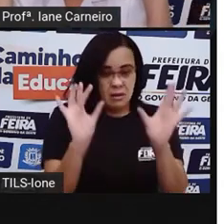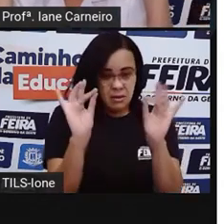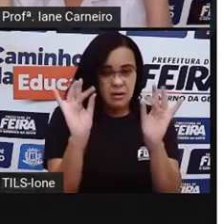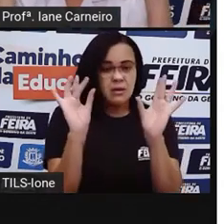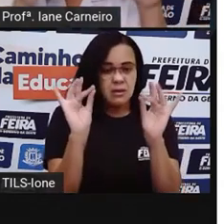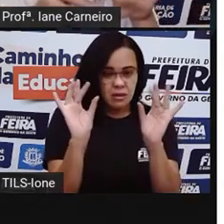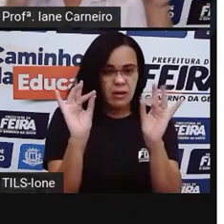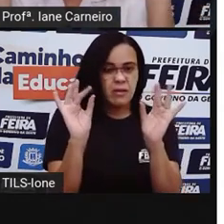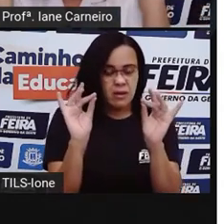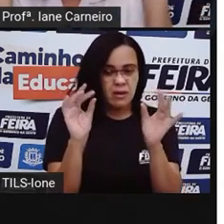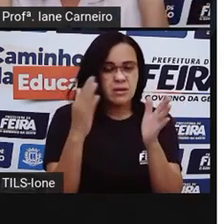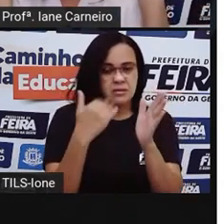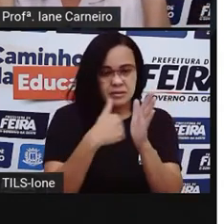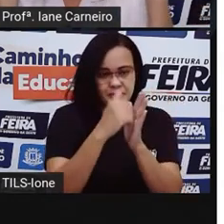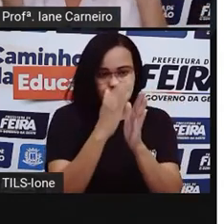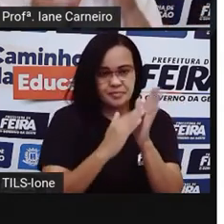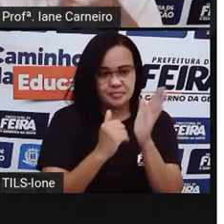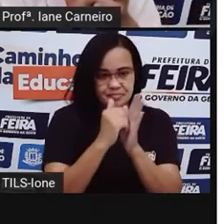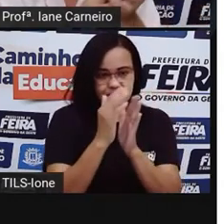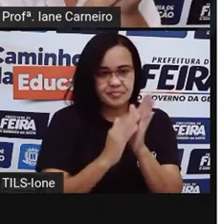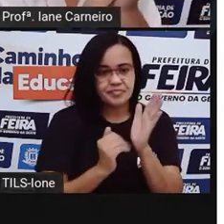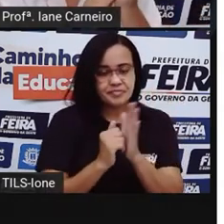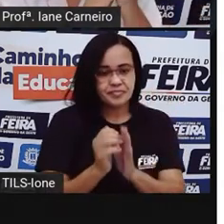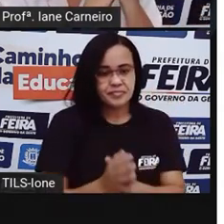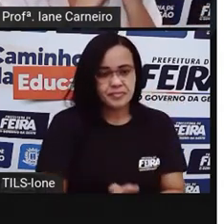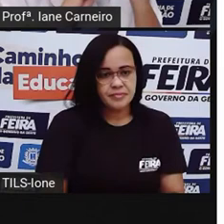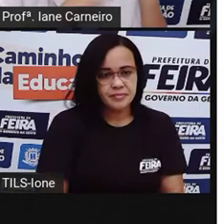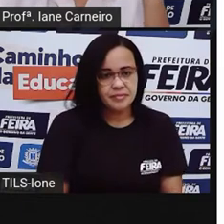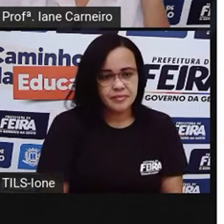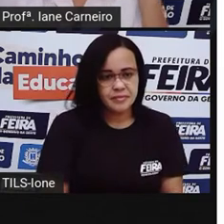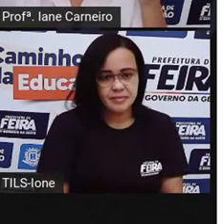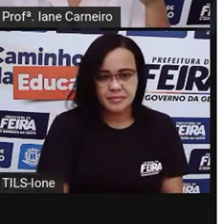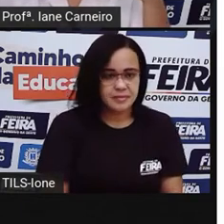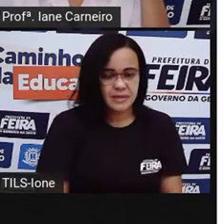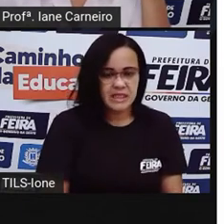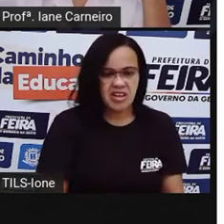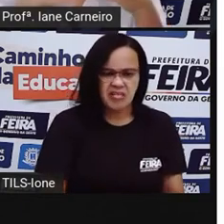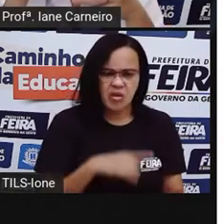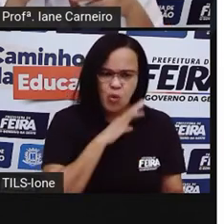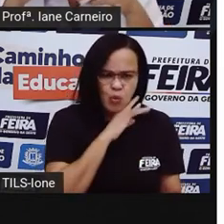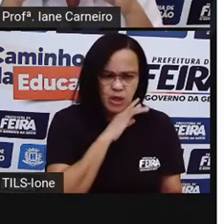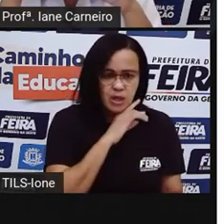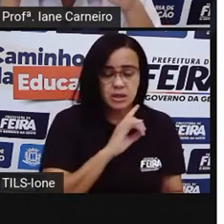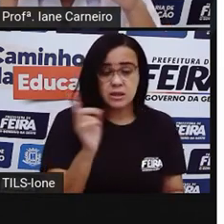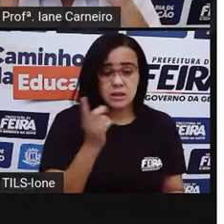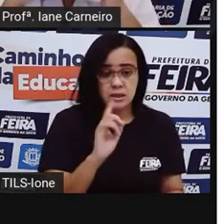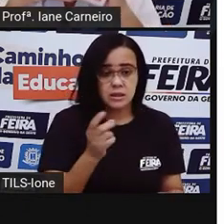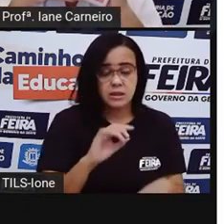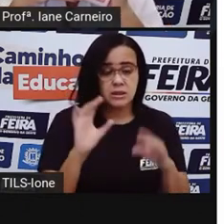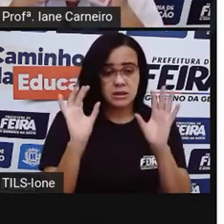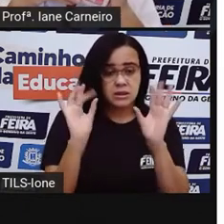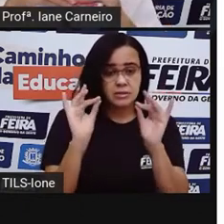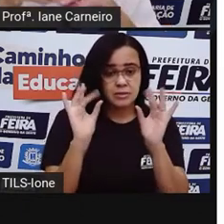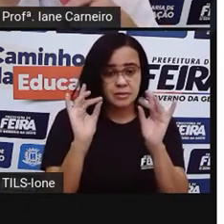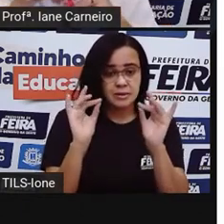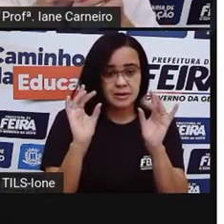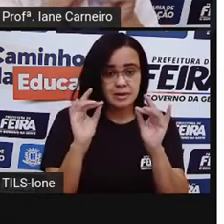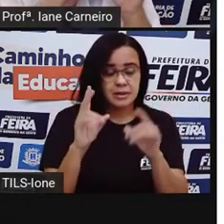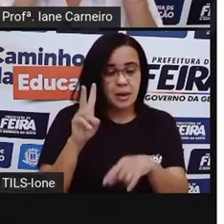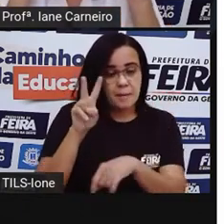desenho, do seu mosaico. Ou a pró vai estragar? Não vai, porque a cola, ela funciona como um